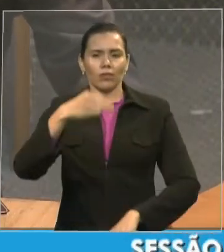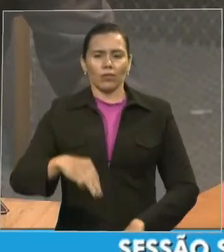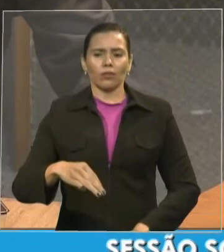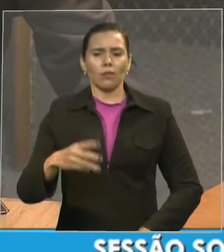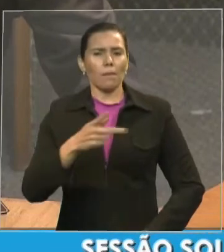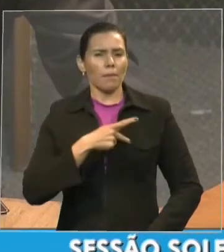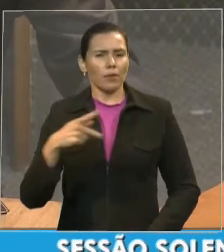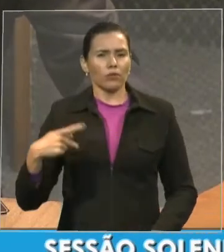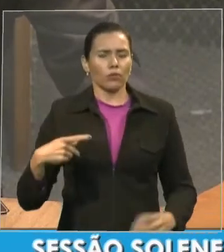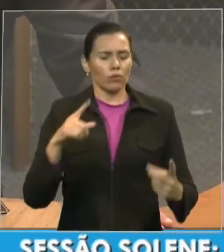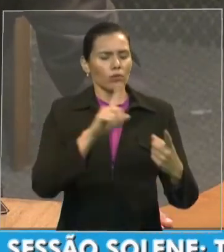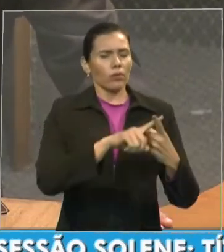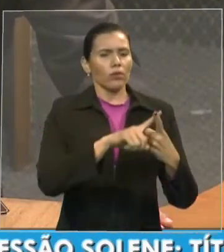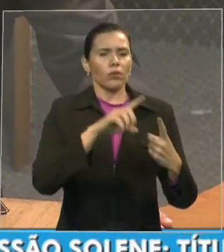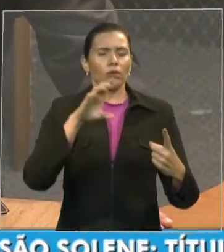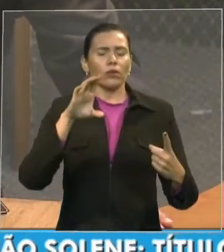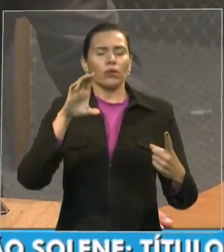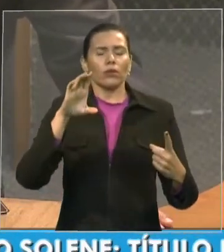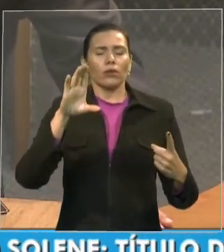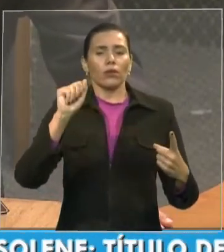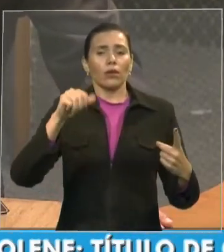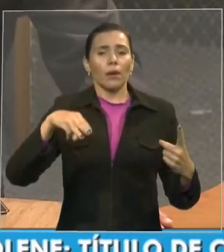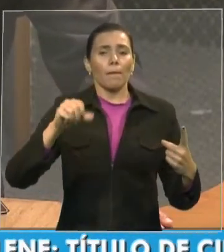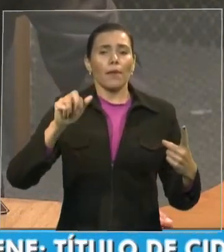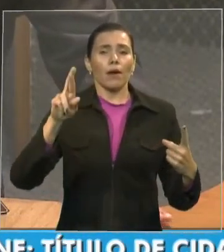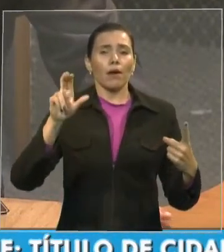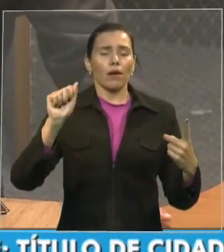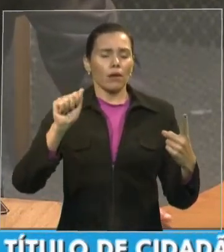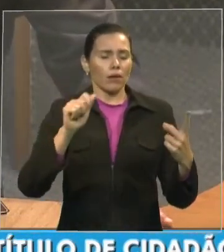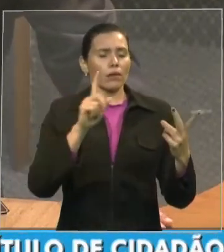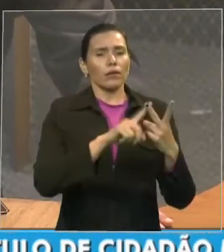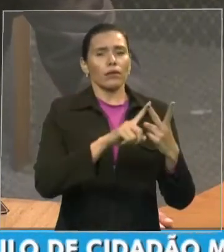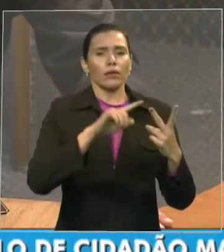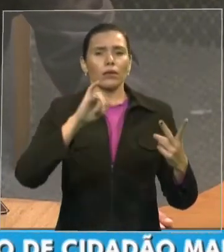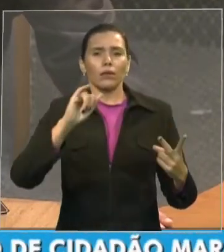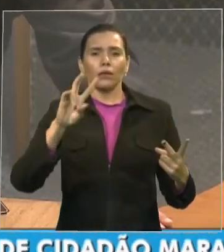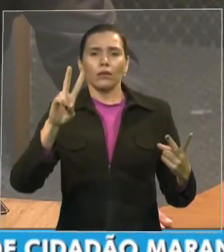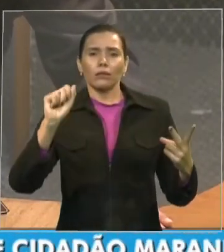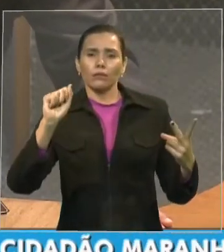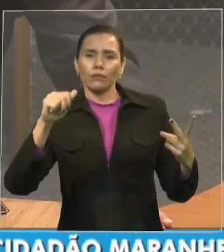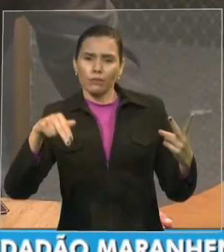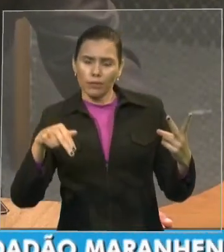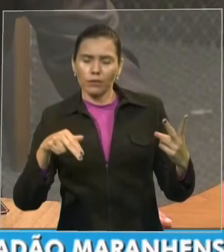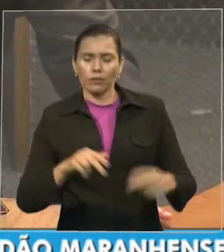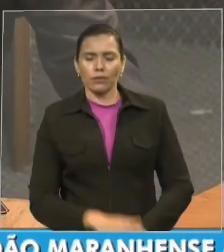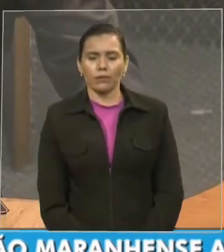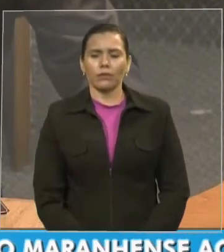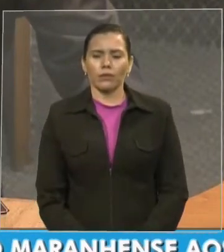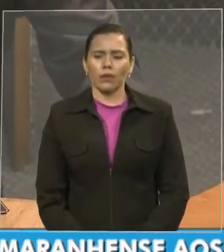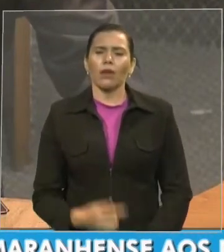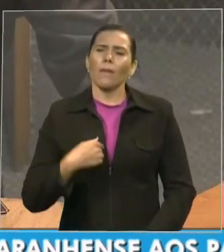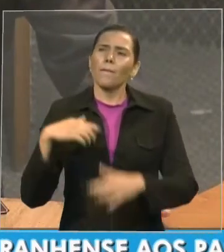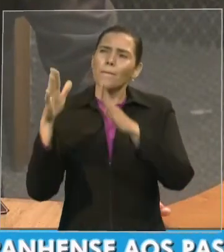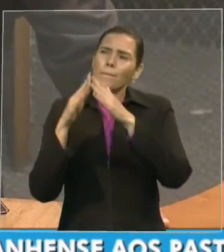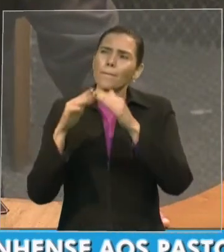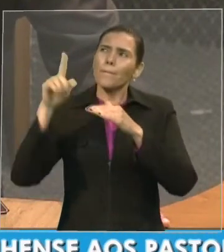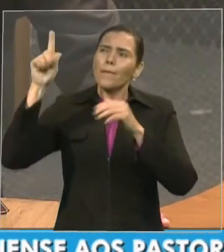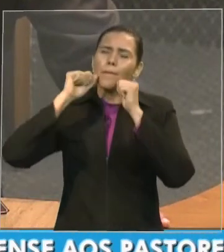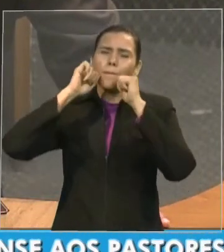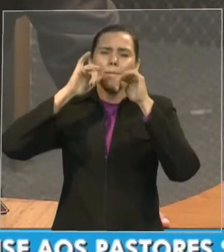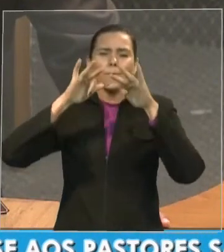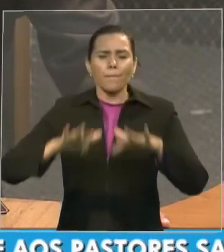Câmara e pastor Ivan Bastos meu Senhor abençoa o povo maranhense